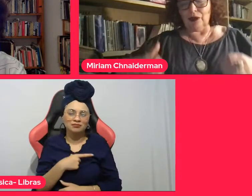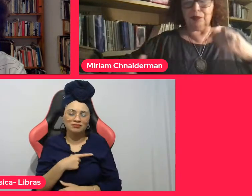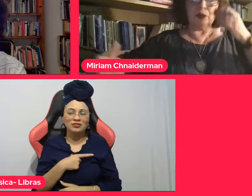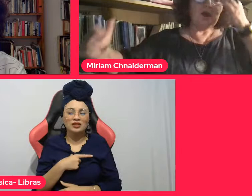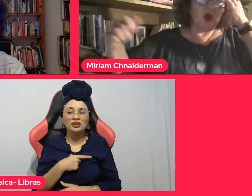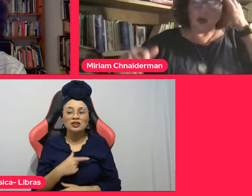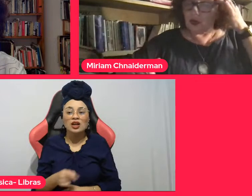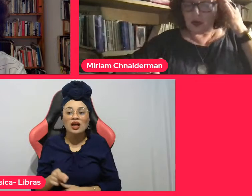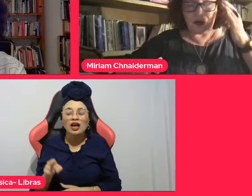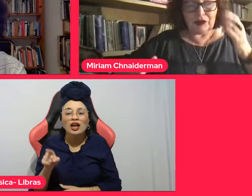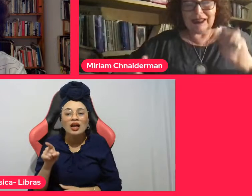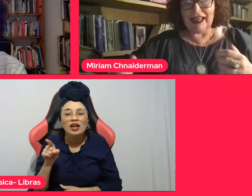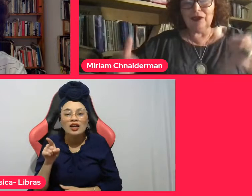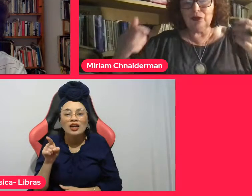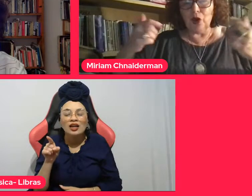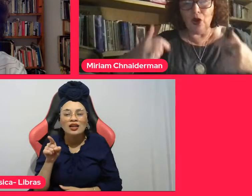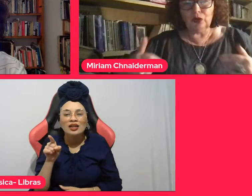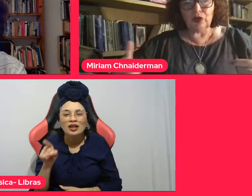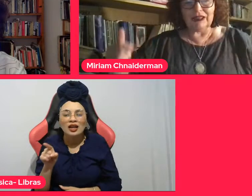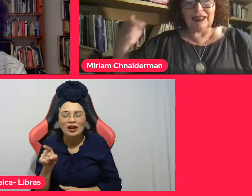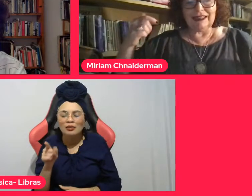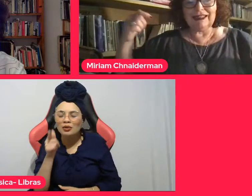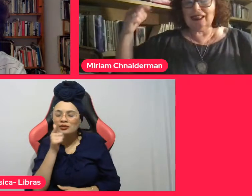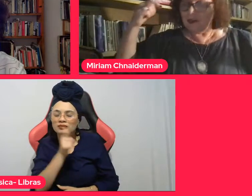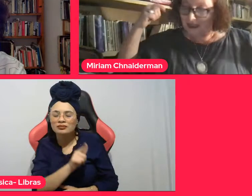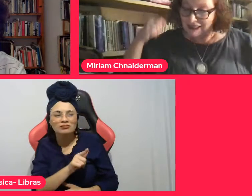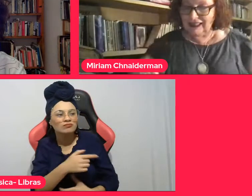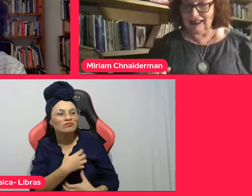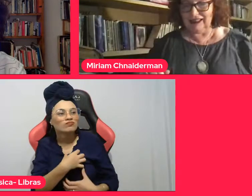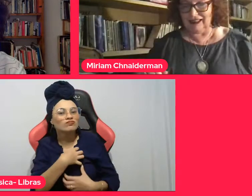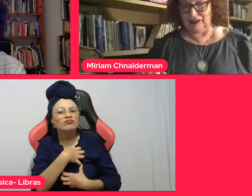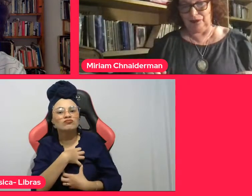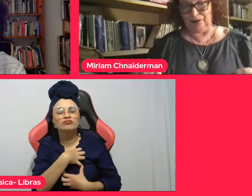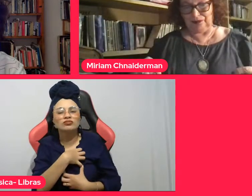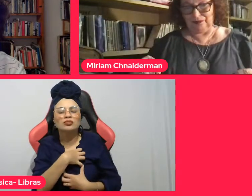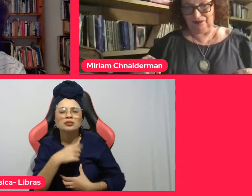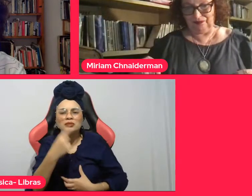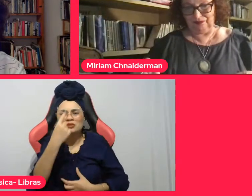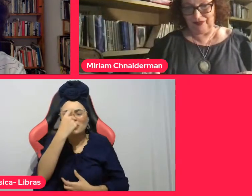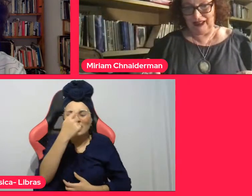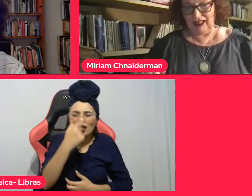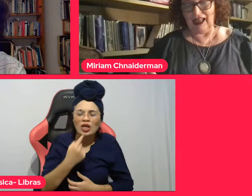por um outro. Sem um outro, a gente não existe.